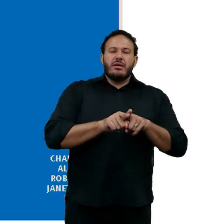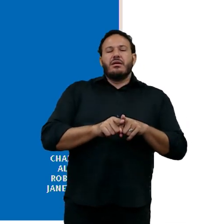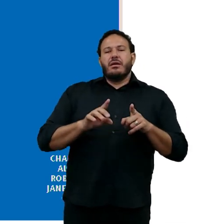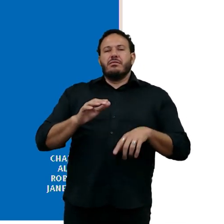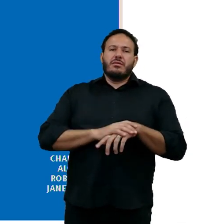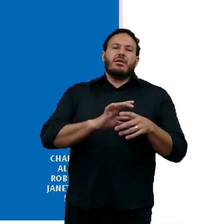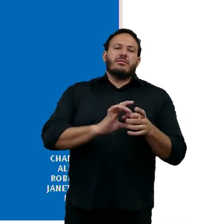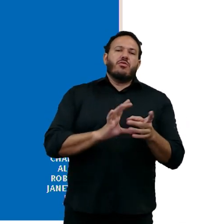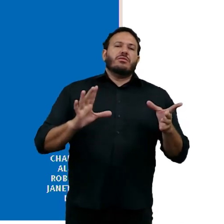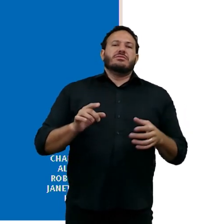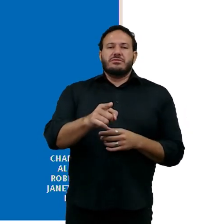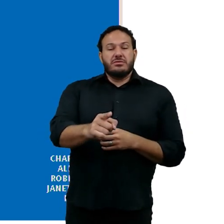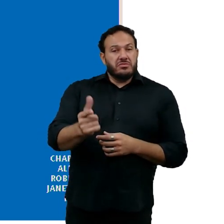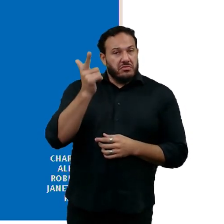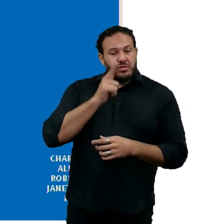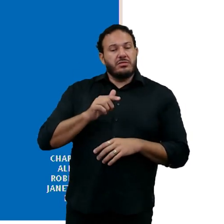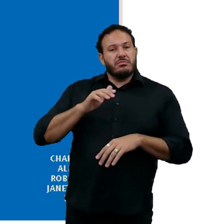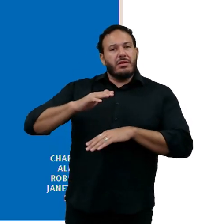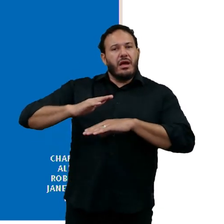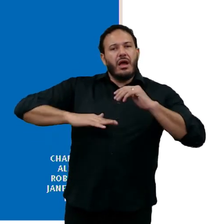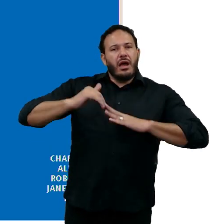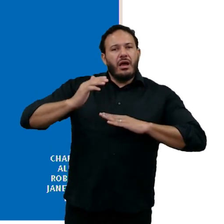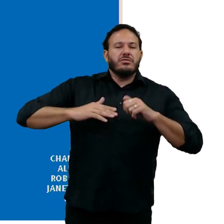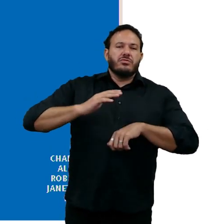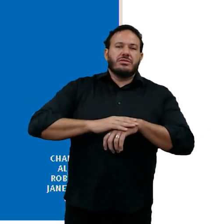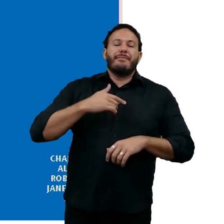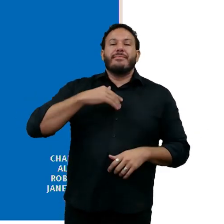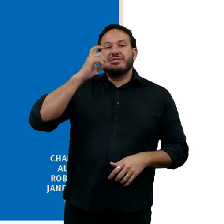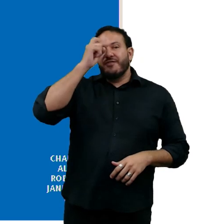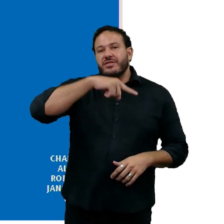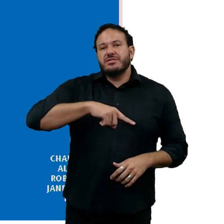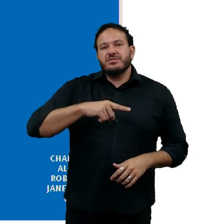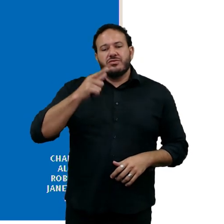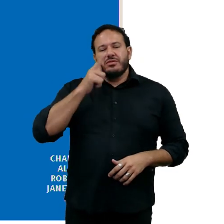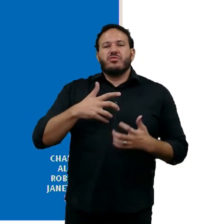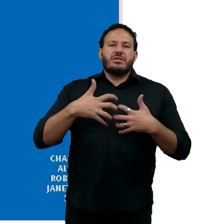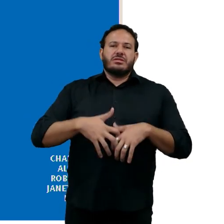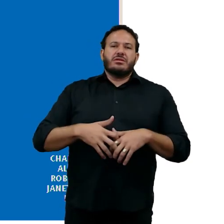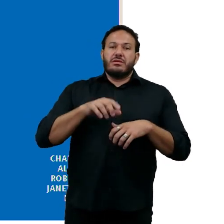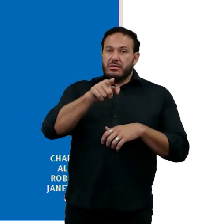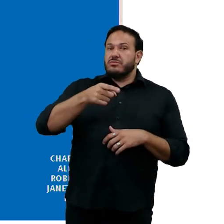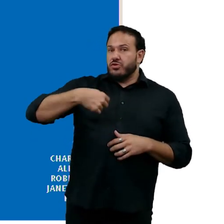ações muito mais difíceis de serem executadas e é por isso que nós temos que descobrir.